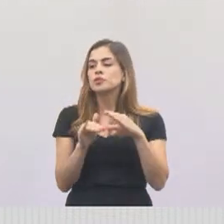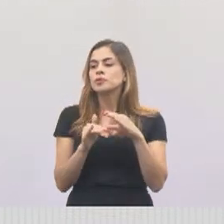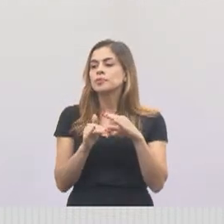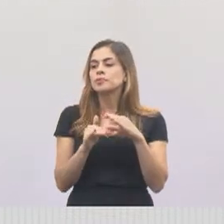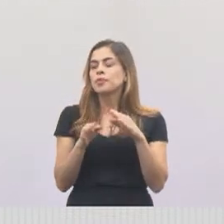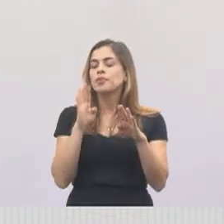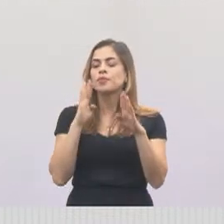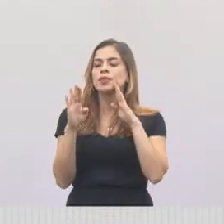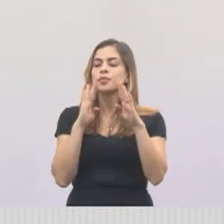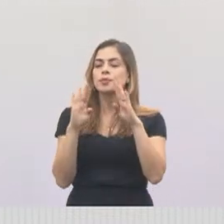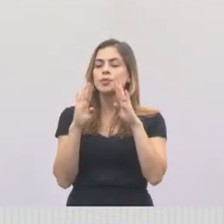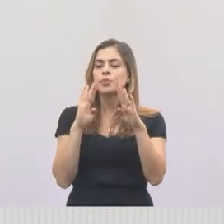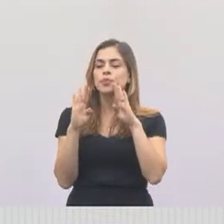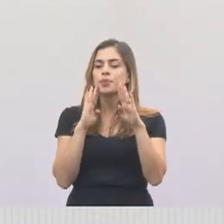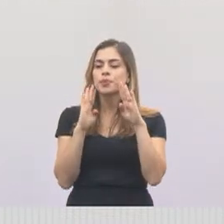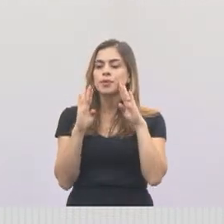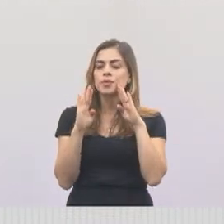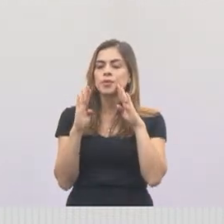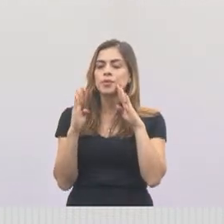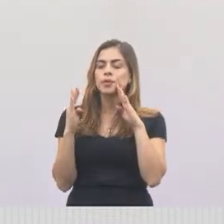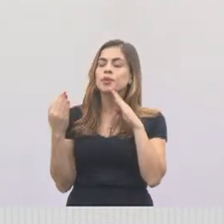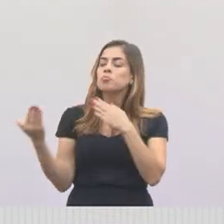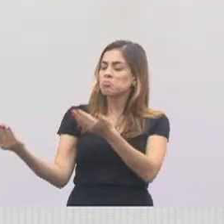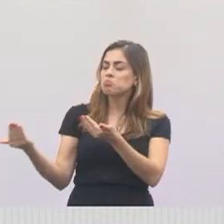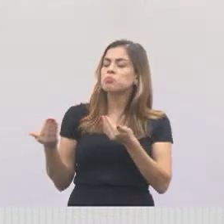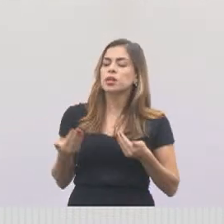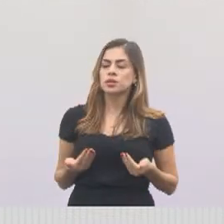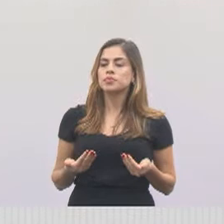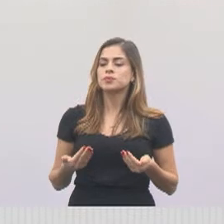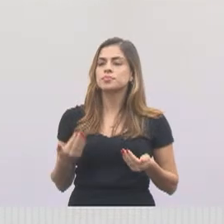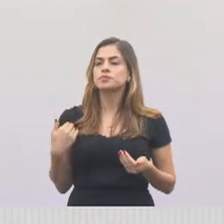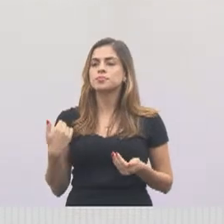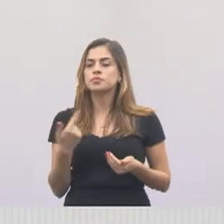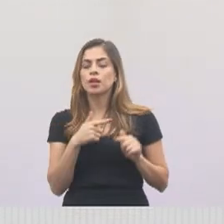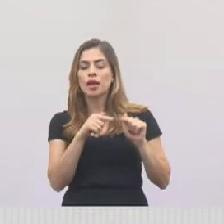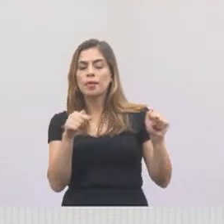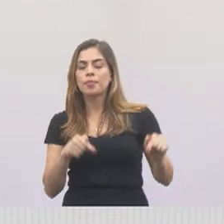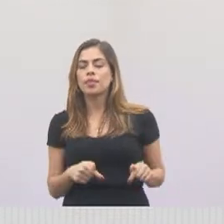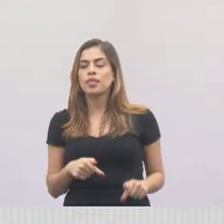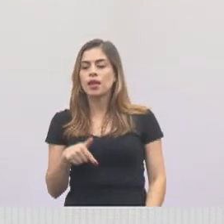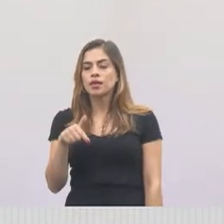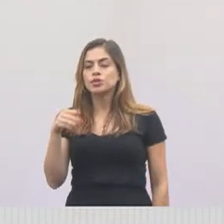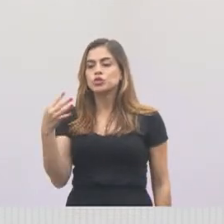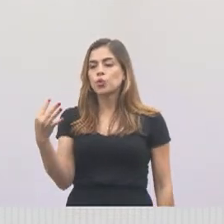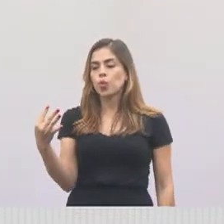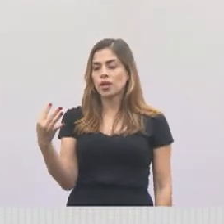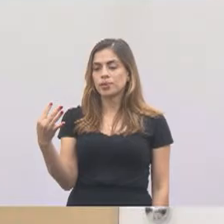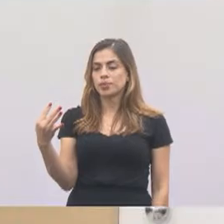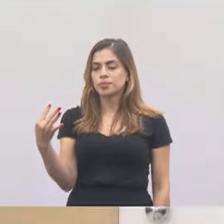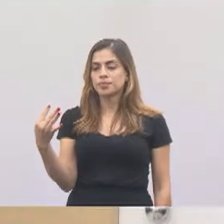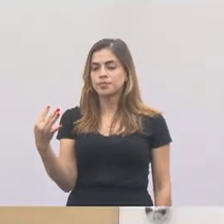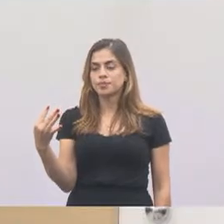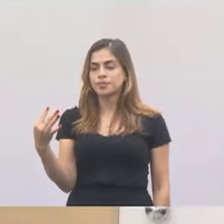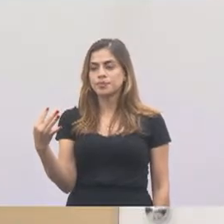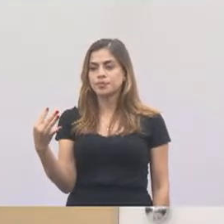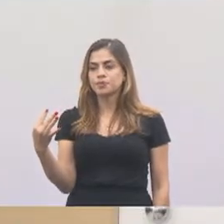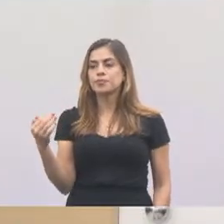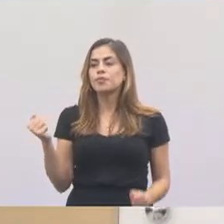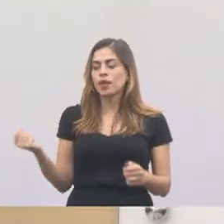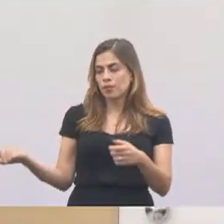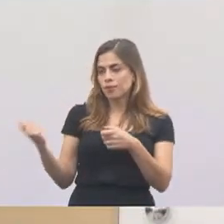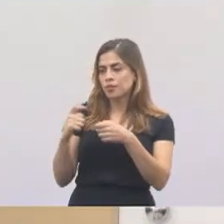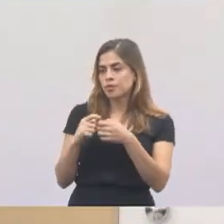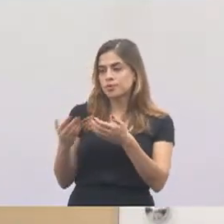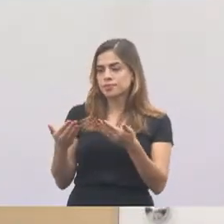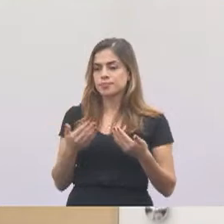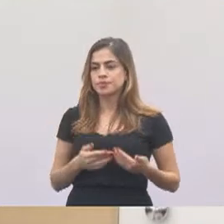nosso Facebook, nos procure, nosso gabinete é o Gabinete 4. Pode voltar